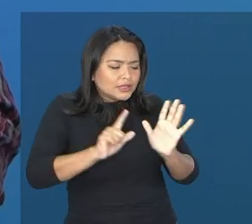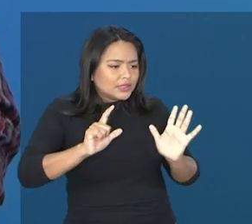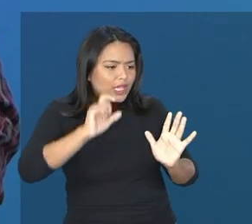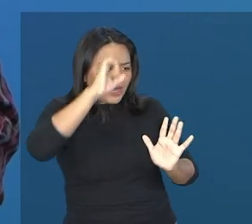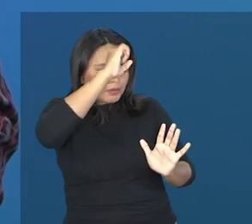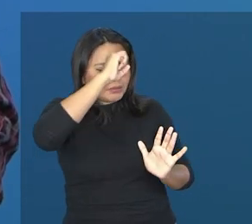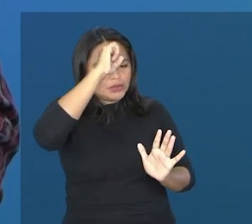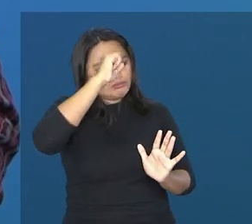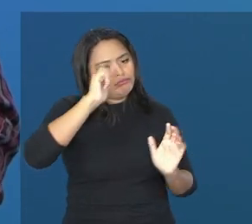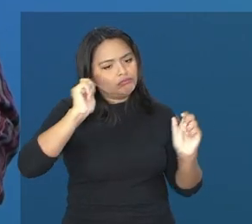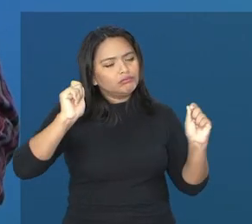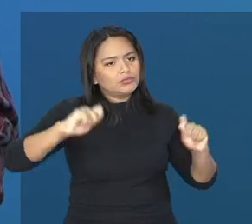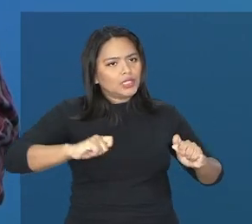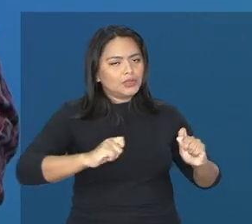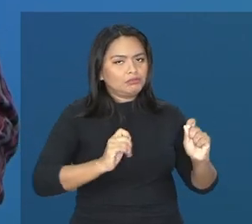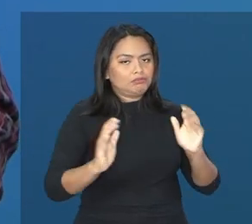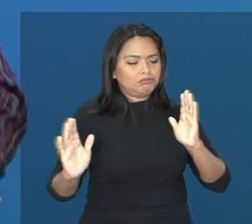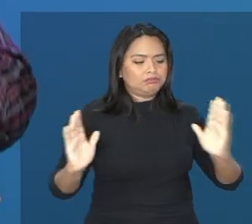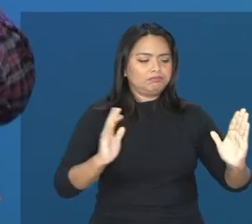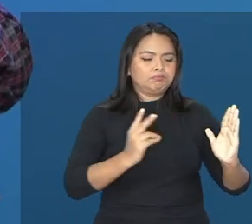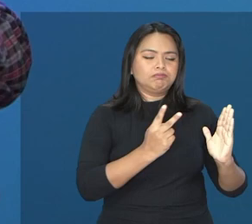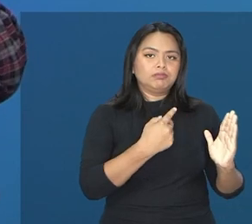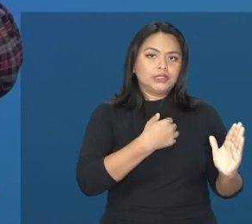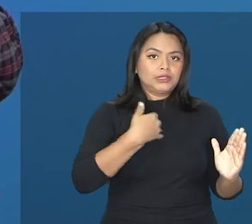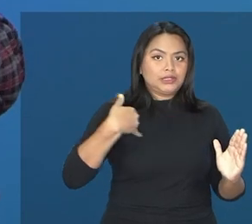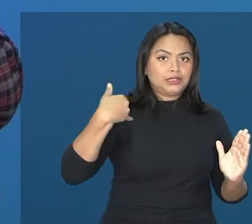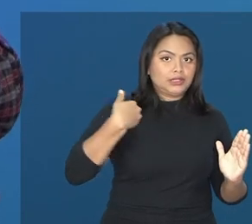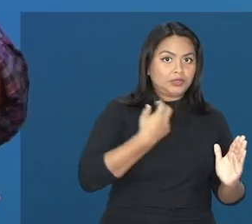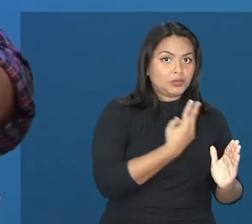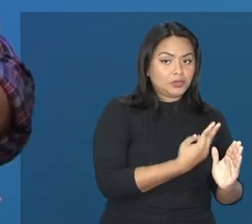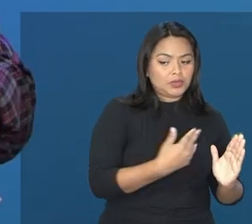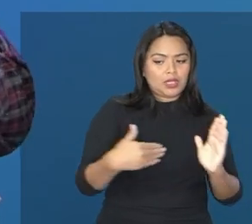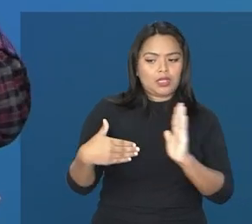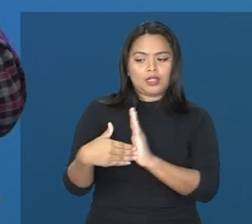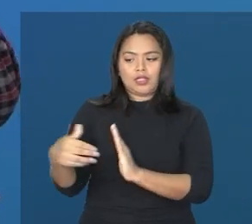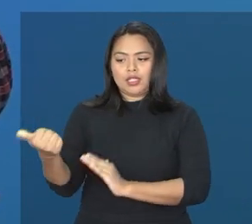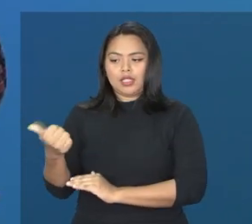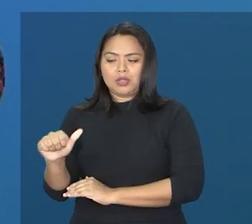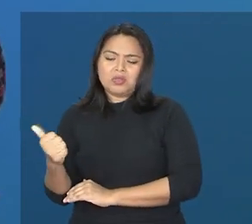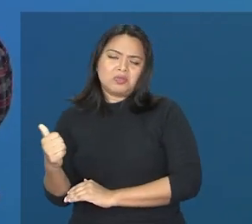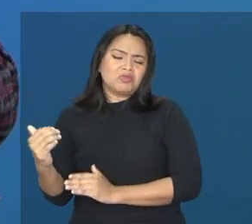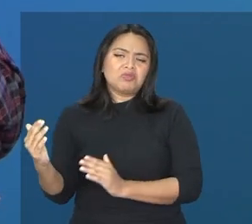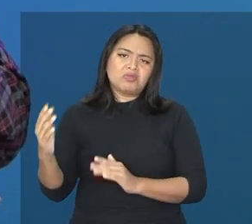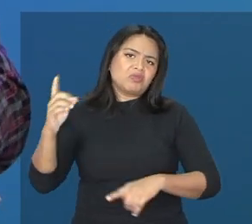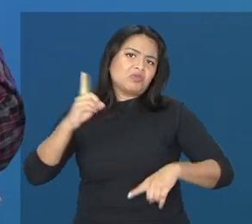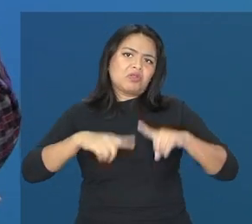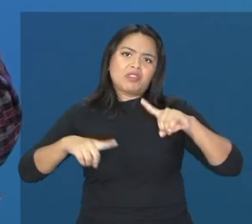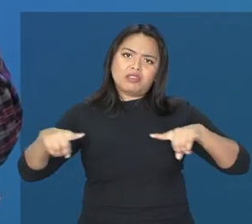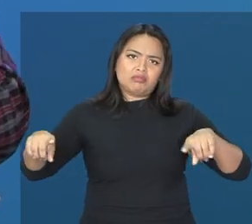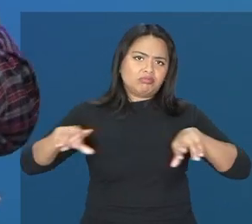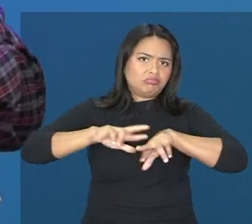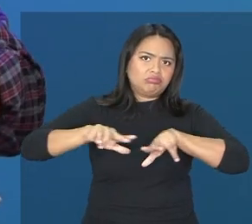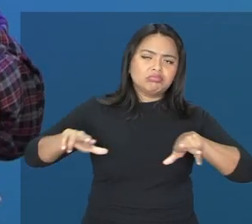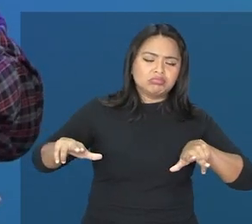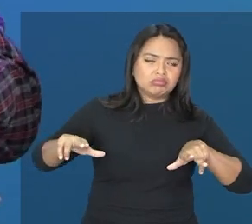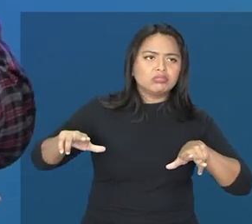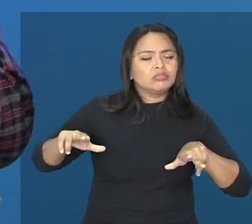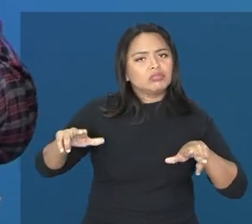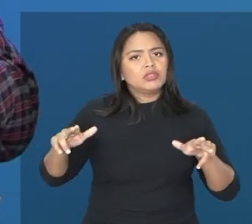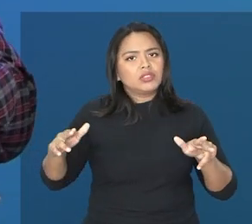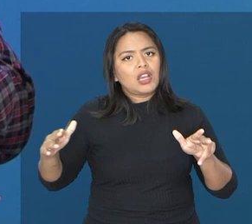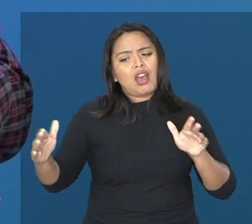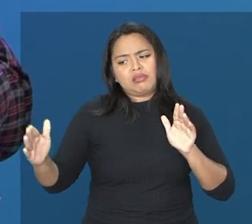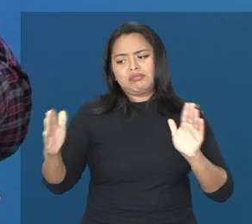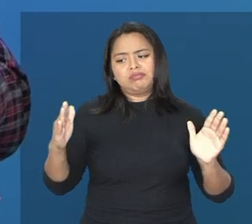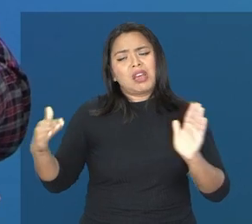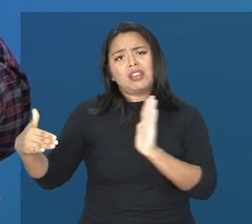dos dois anos até os 11 anos de idade. Existe literatura que diz que é de dois a cinco, a sete, mas nós gostamos de